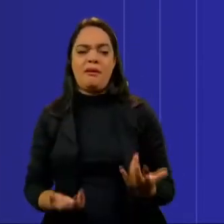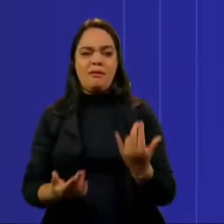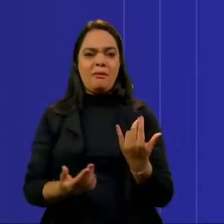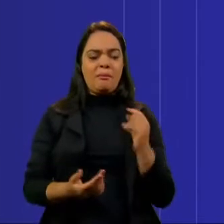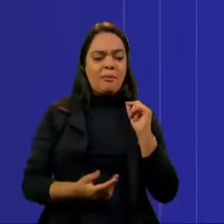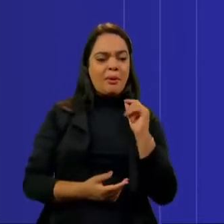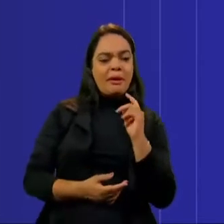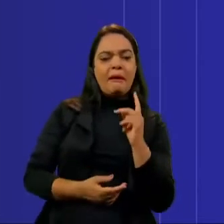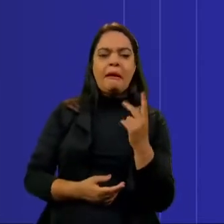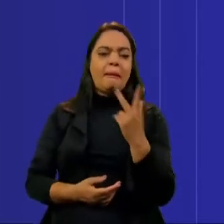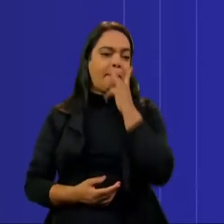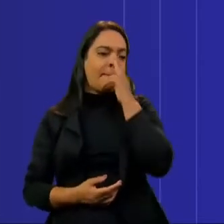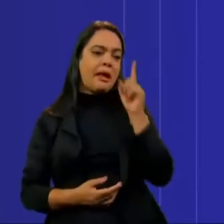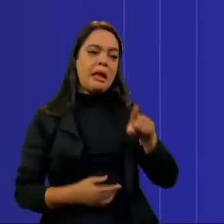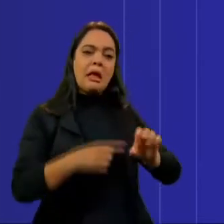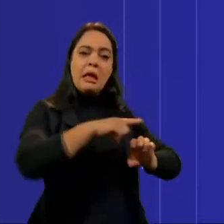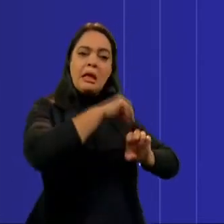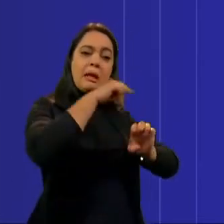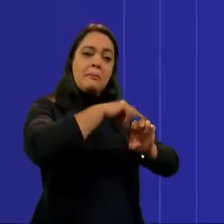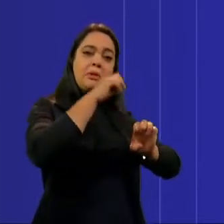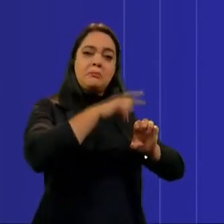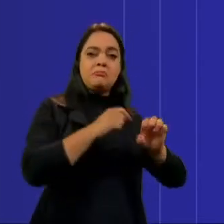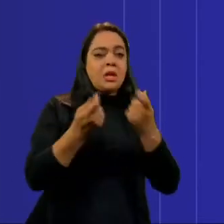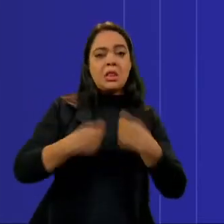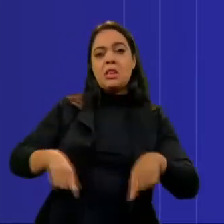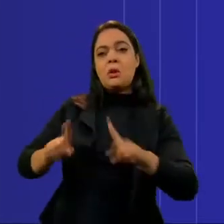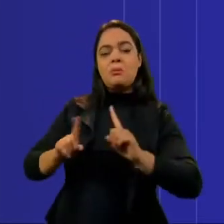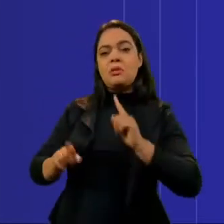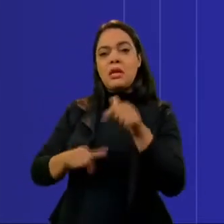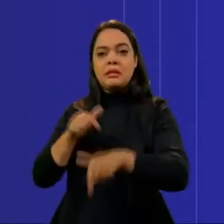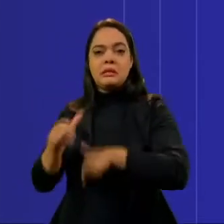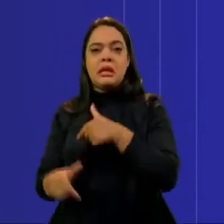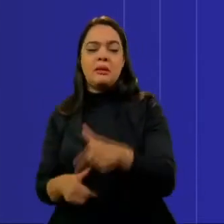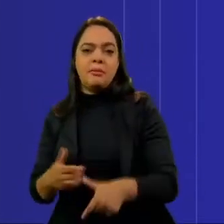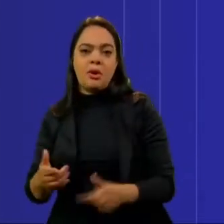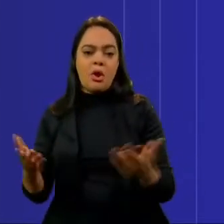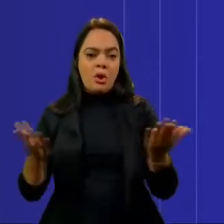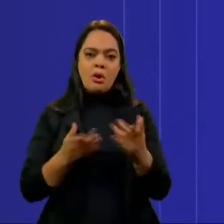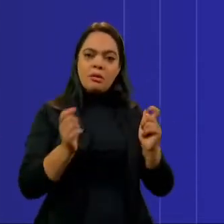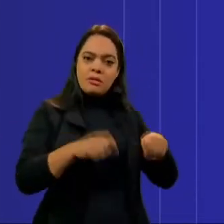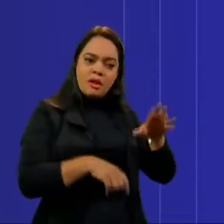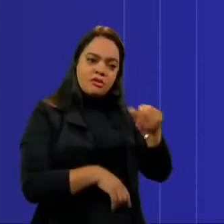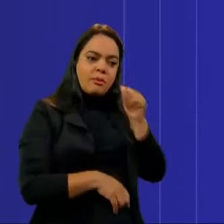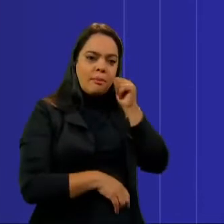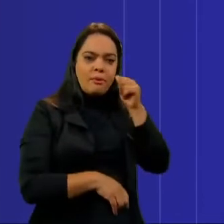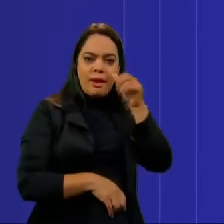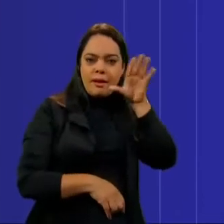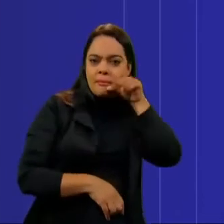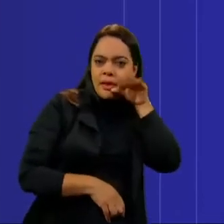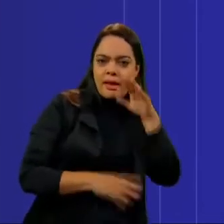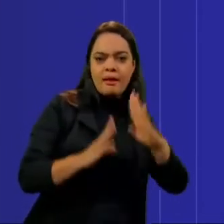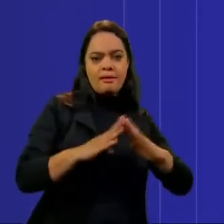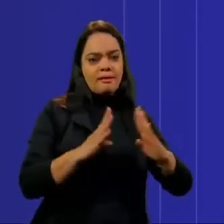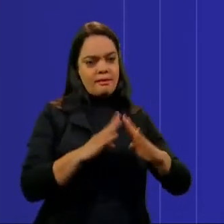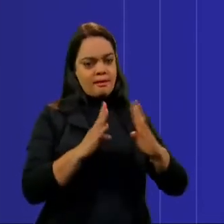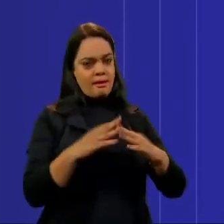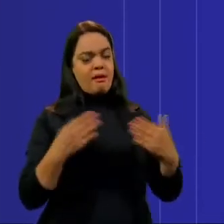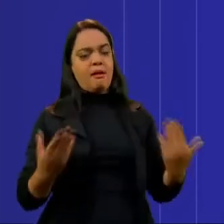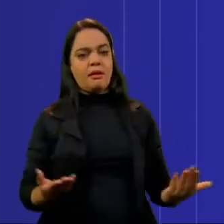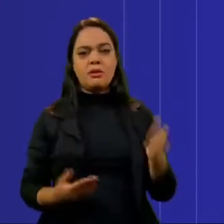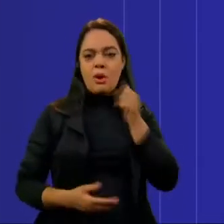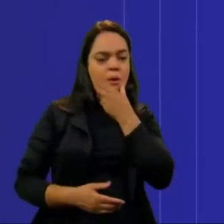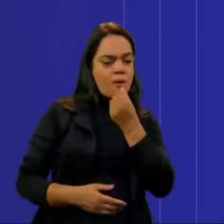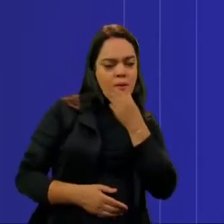do empreendedorismo e do não emprego. Hoje é possível se chamar uma trabalhadora doméstica, um trabalhador doméstico,